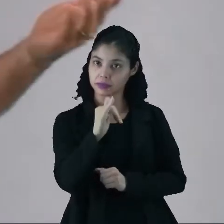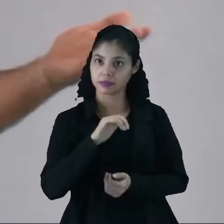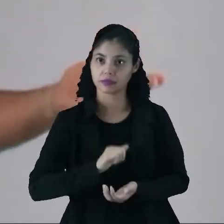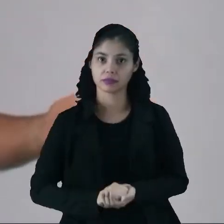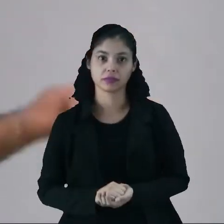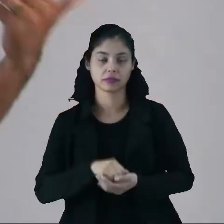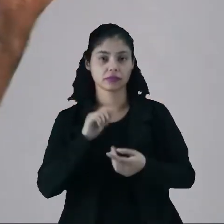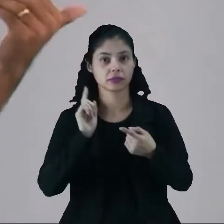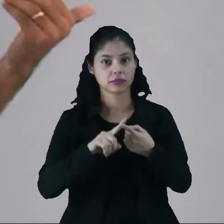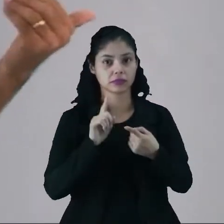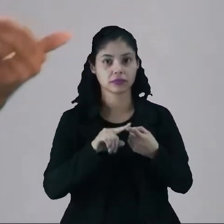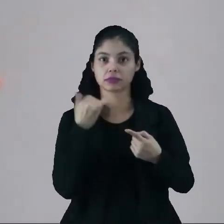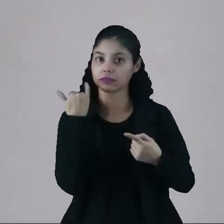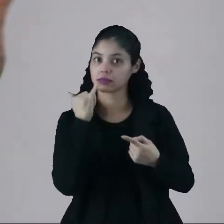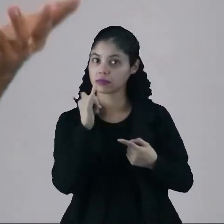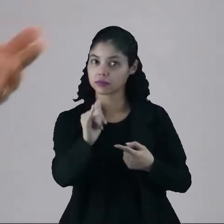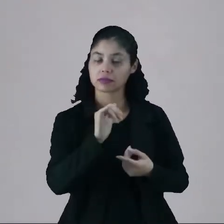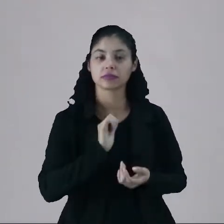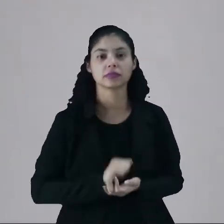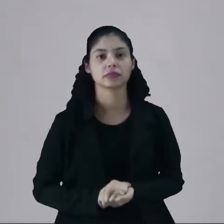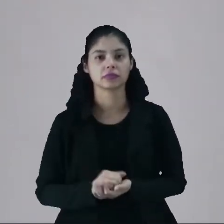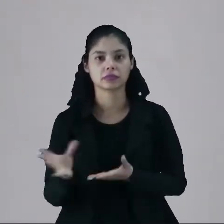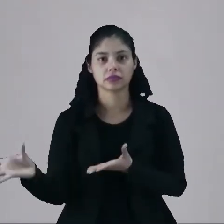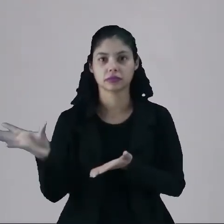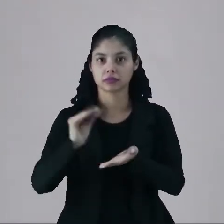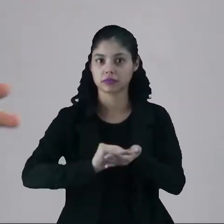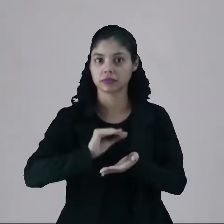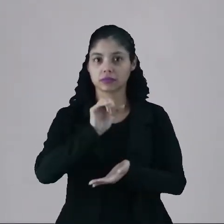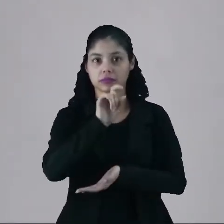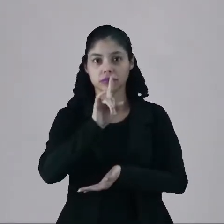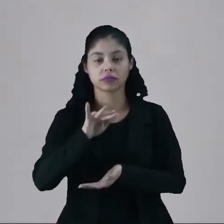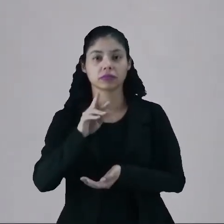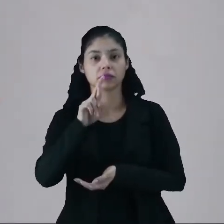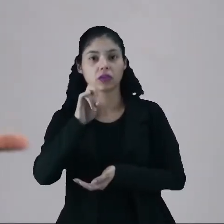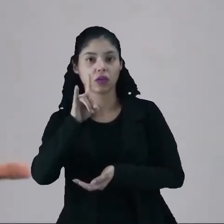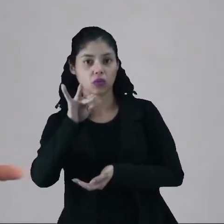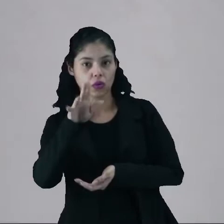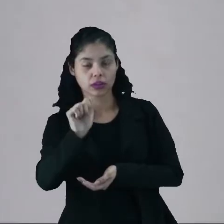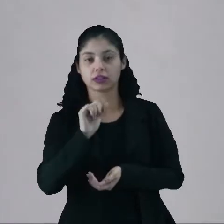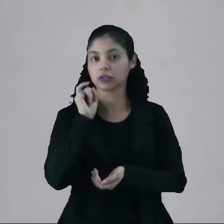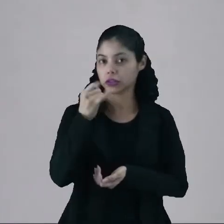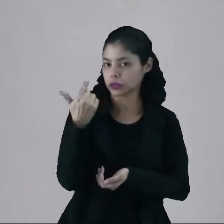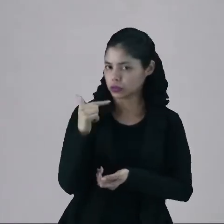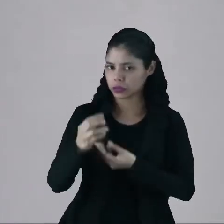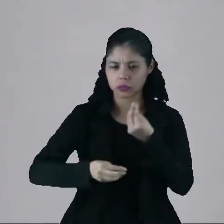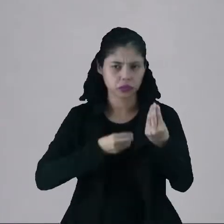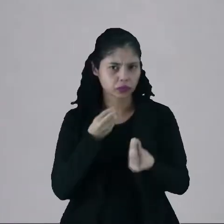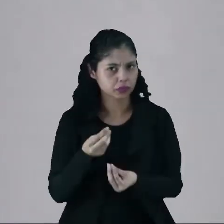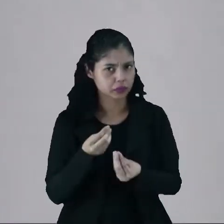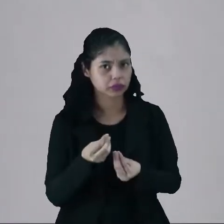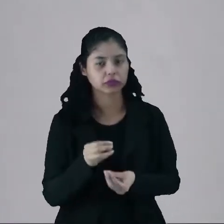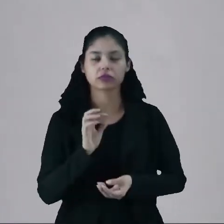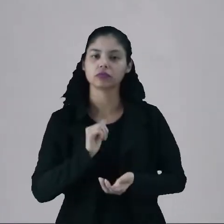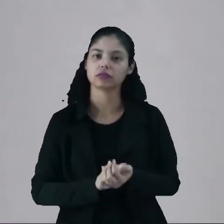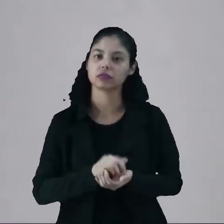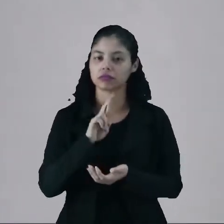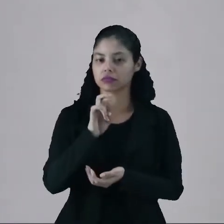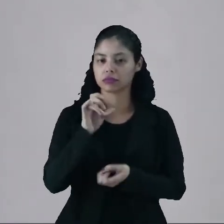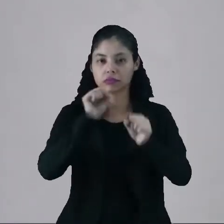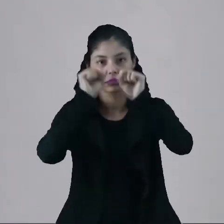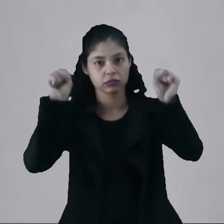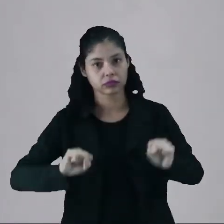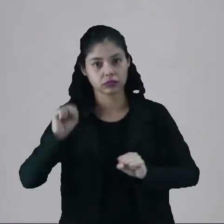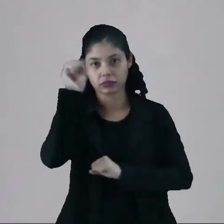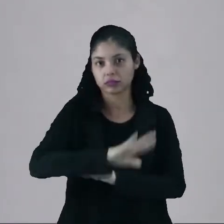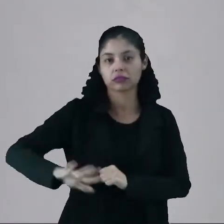a transmissão de energia, melhor dizendo, vinda de Samuel Barreira em Rondônia, se não der certo ali, a rede, o sistema